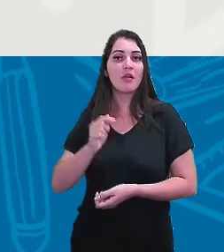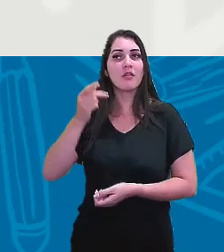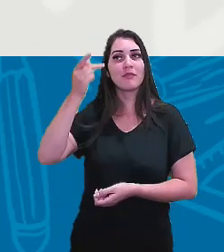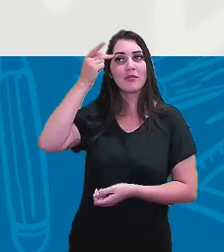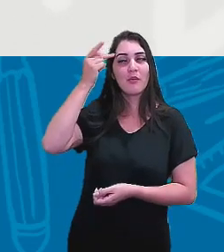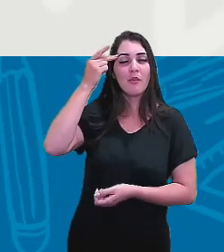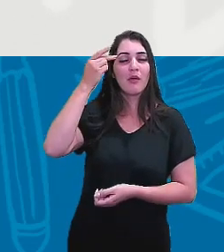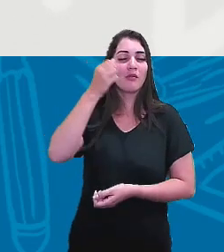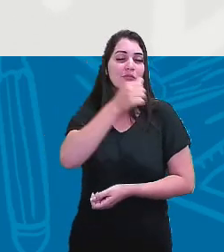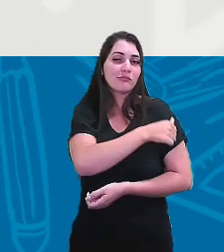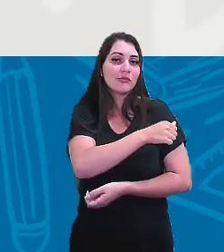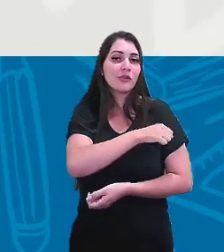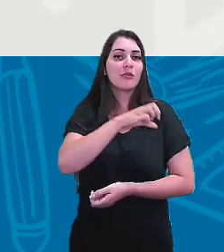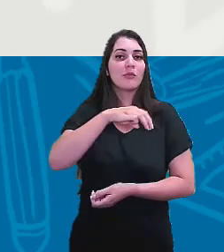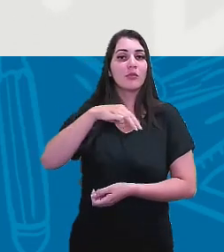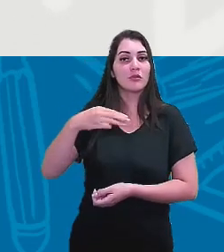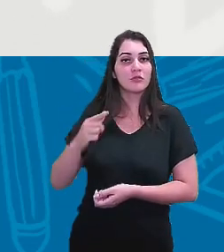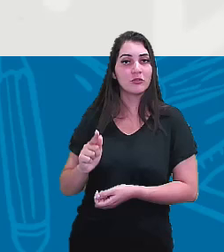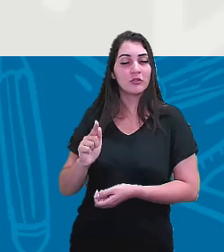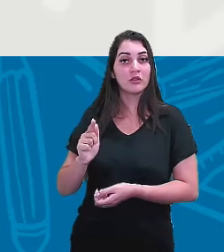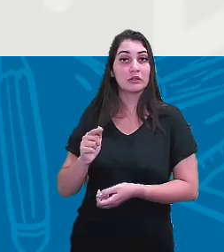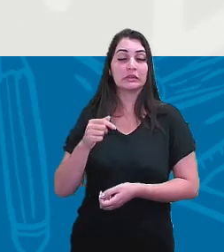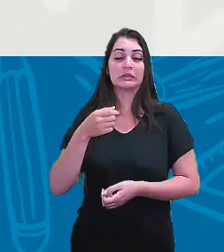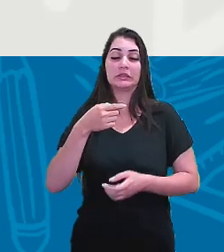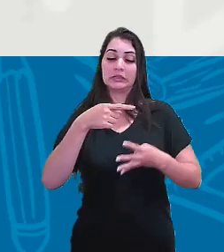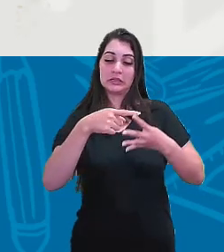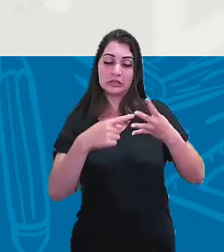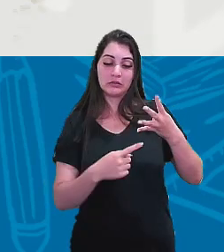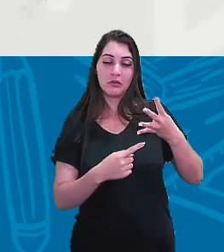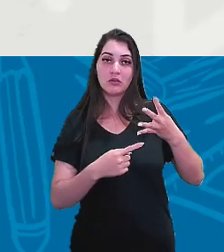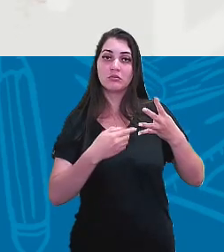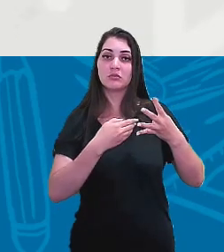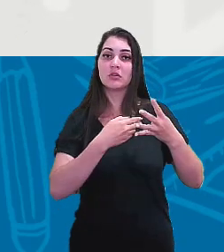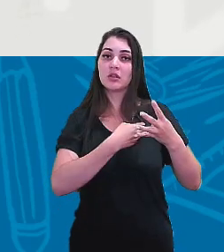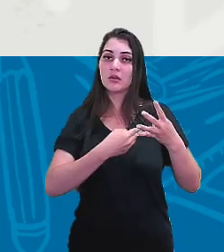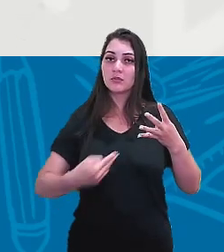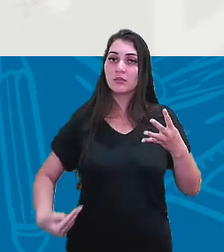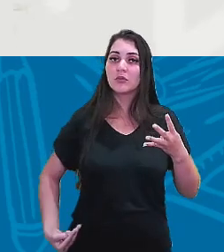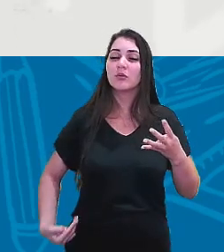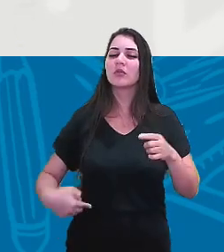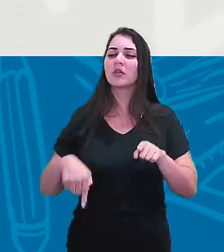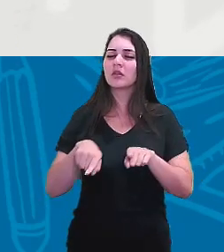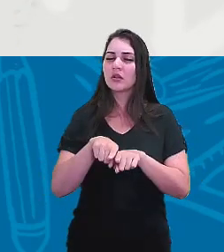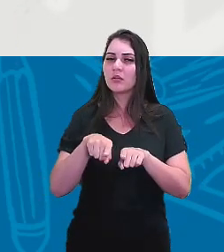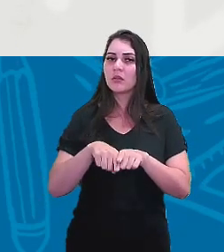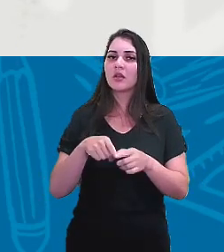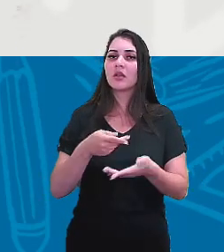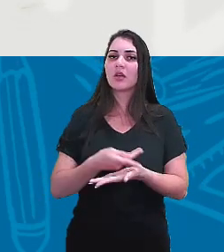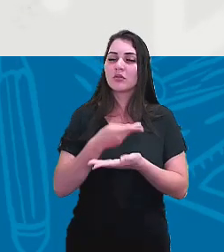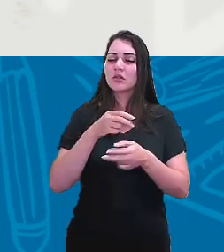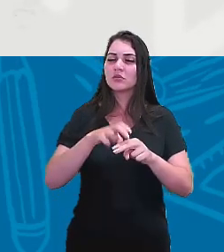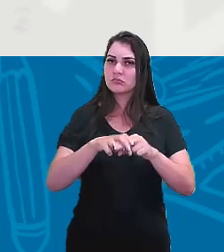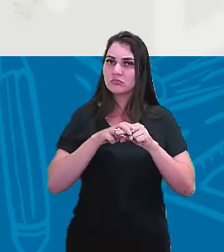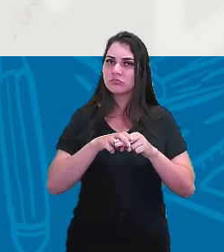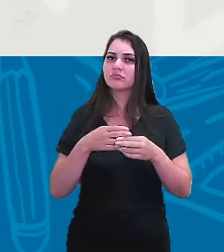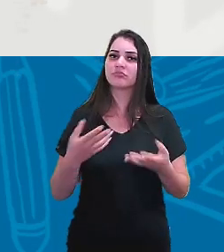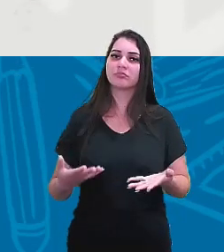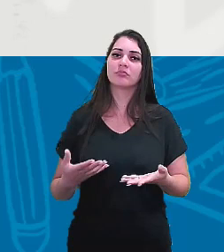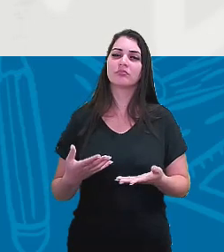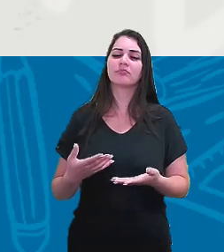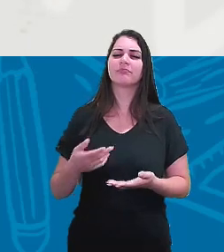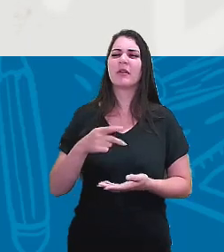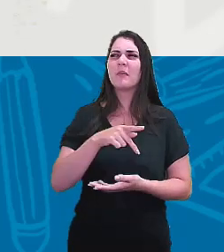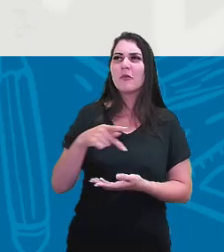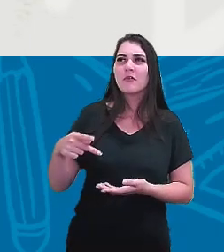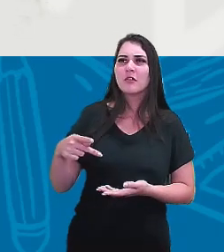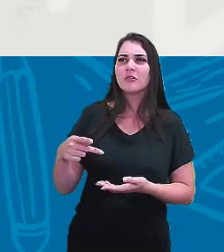Quarta República é fruto disso também, é fruto desse movimento. Aí você pode indagar. Mas, professora, você